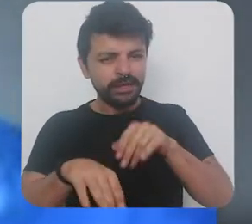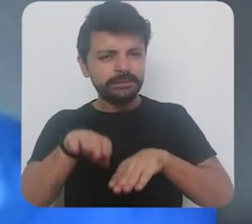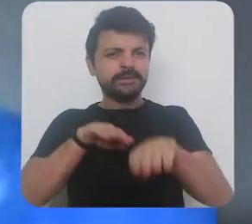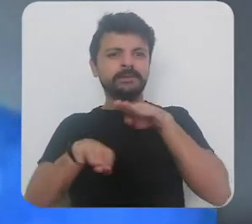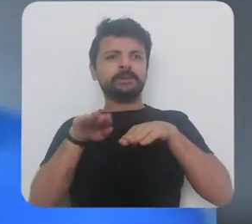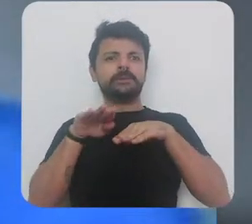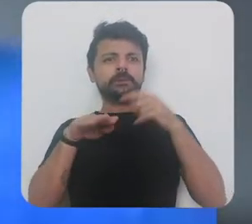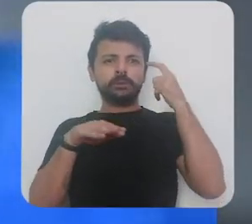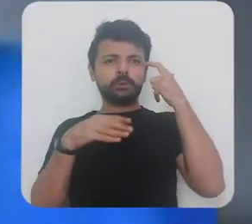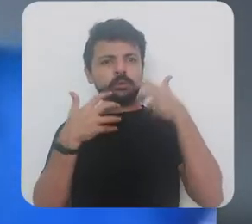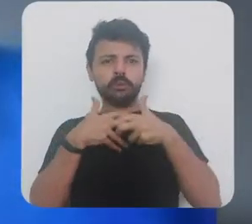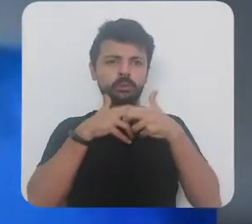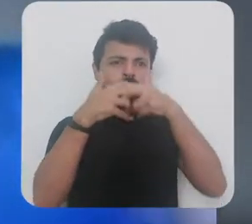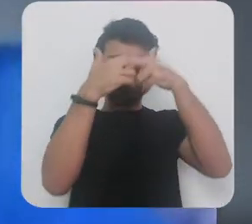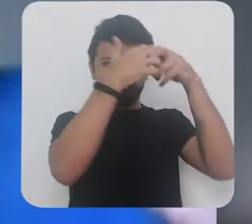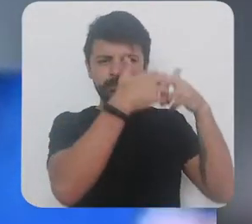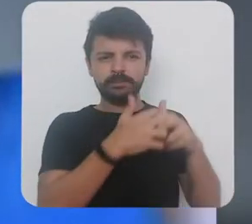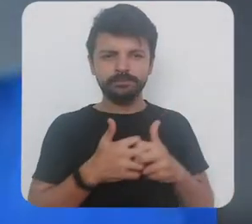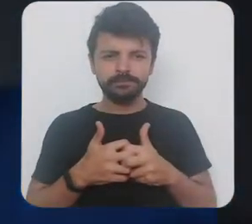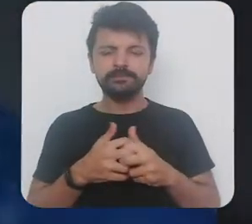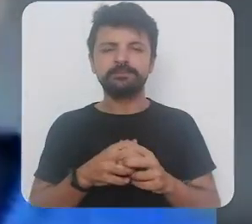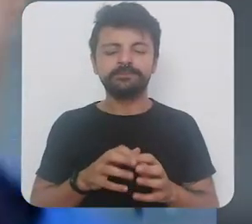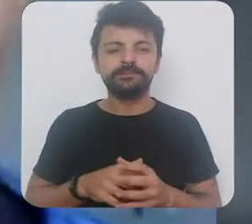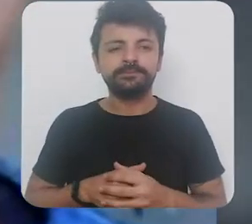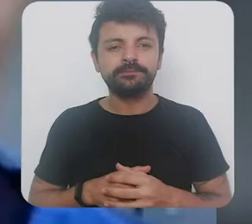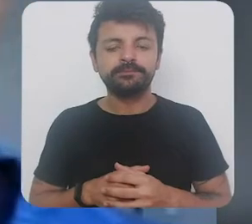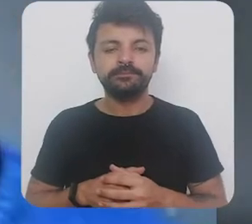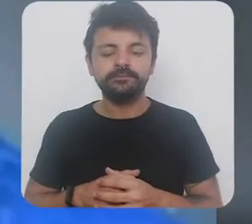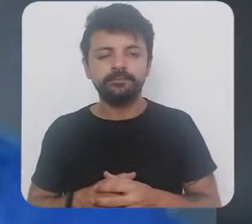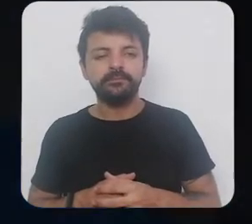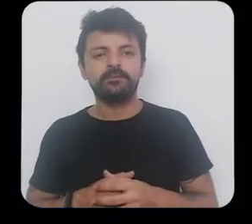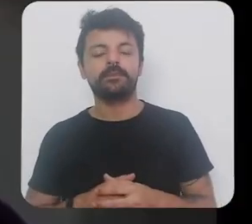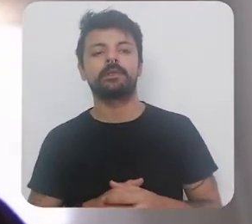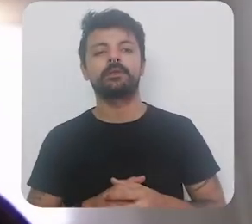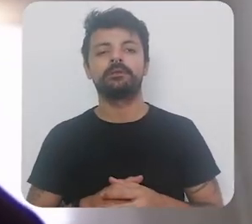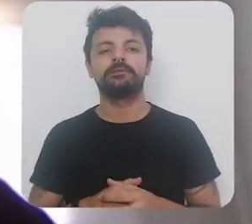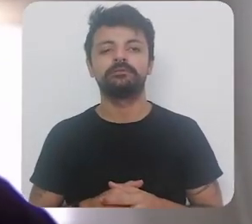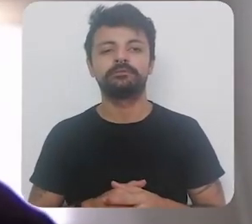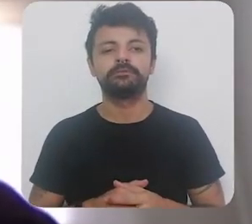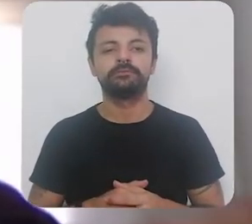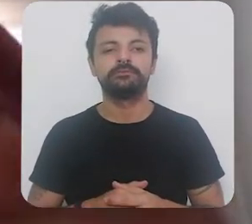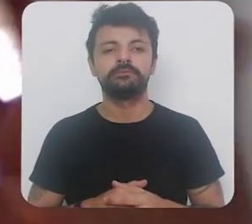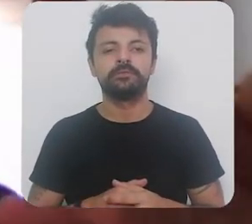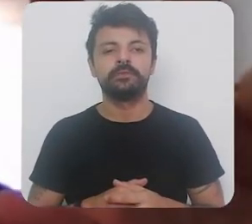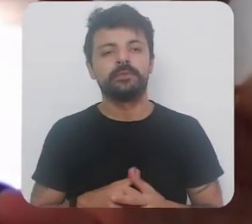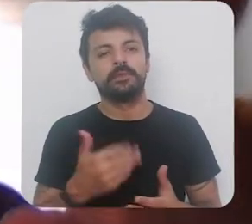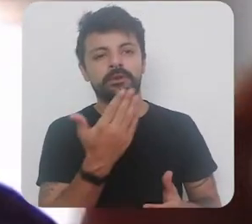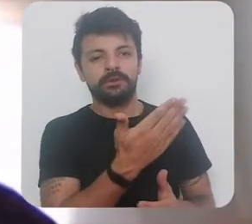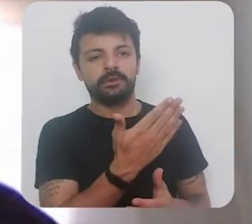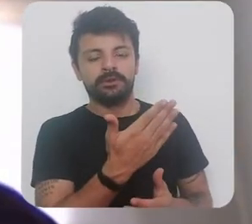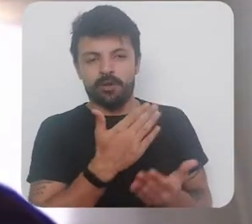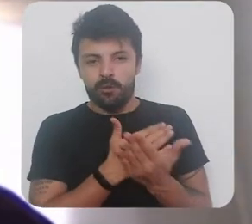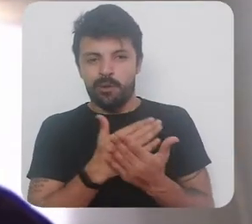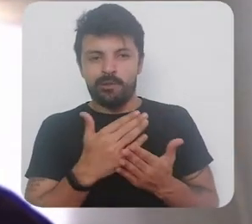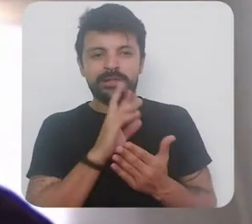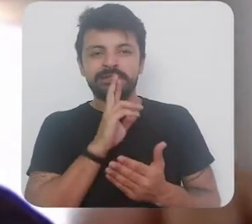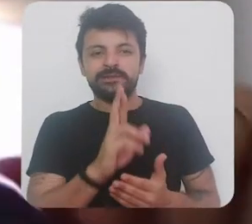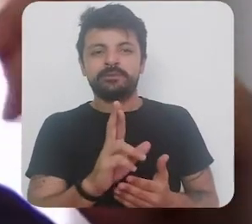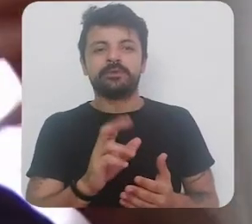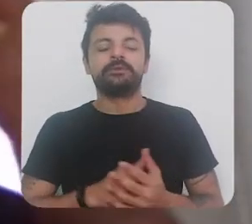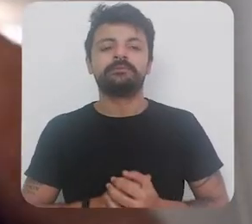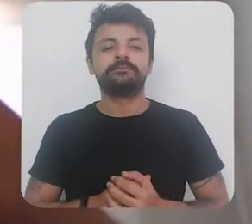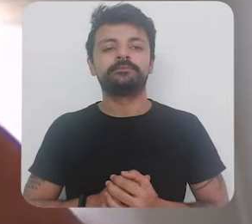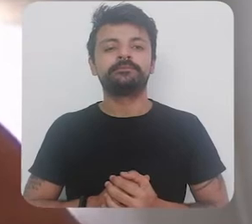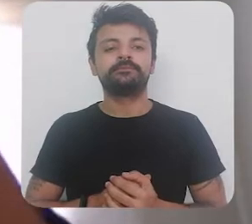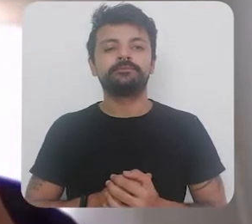isso eu acho que daí para mim vocês fizeram da hora posso começar